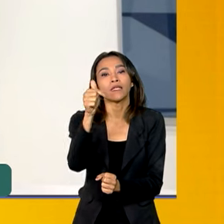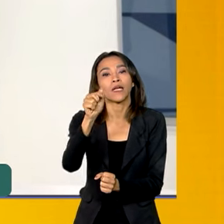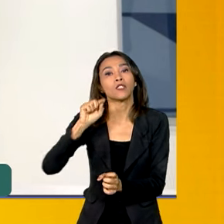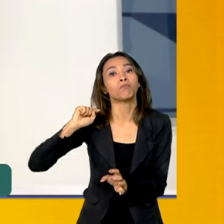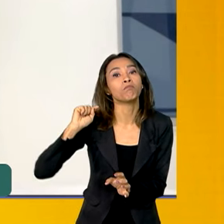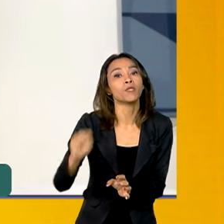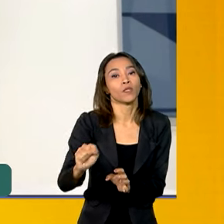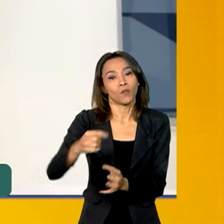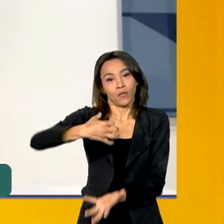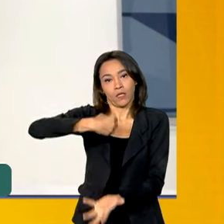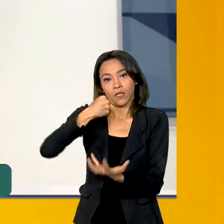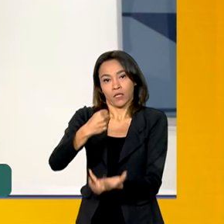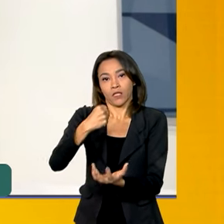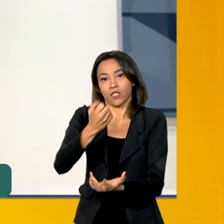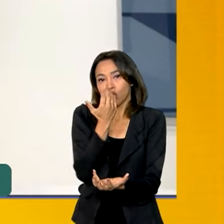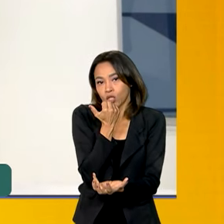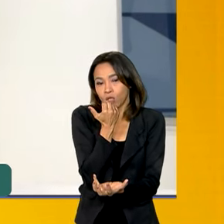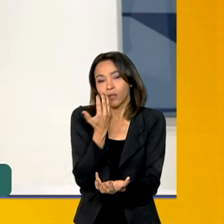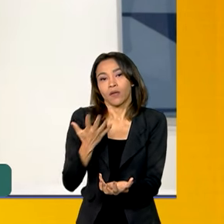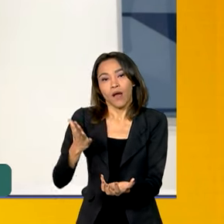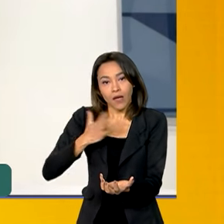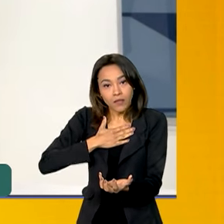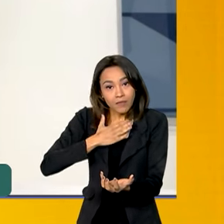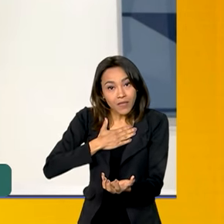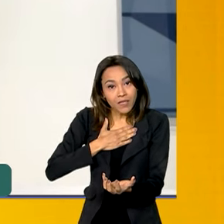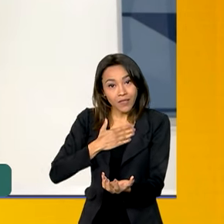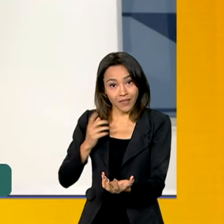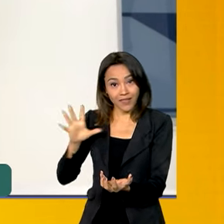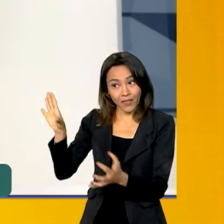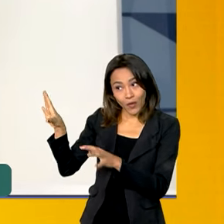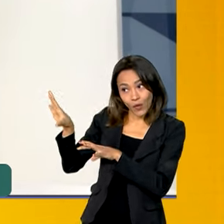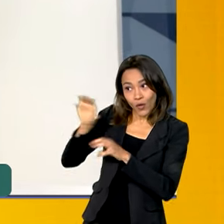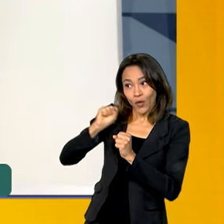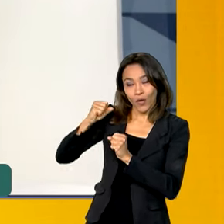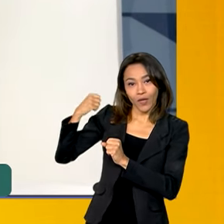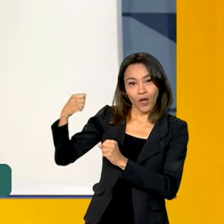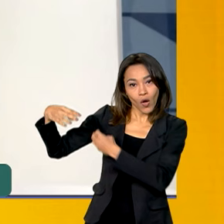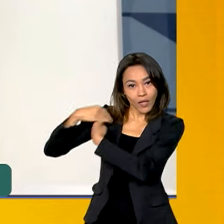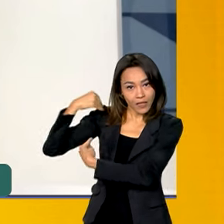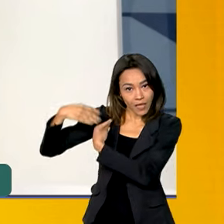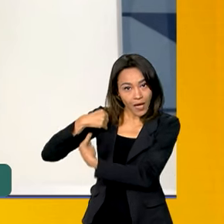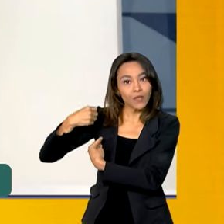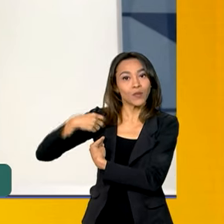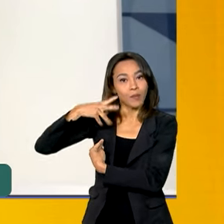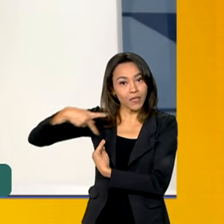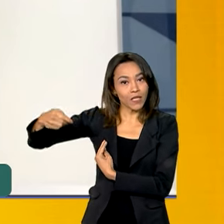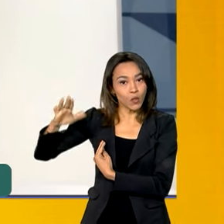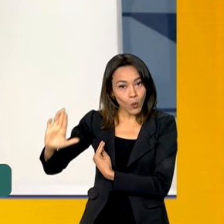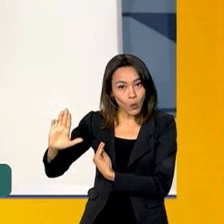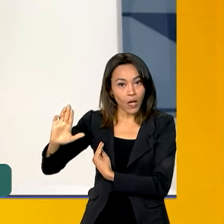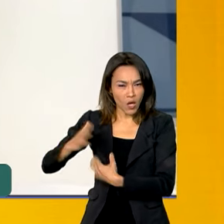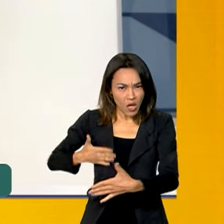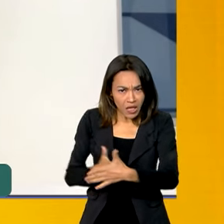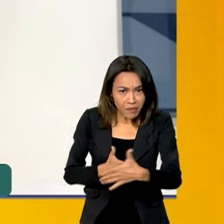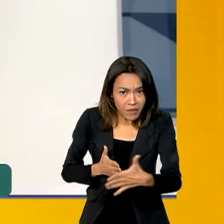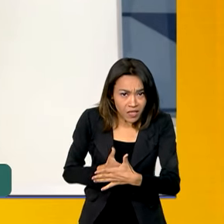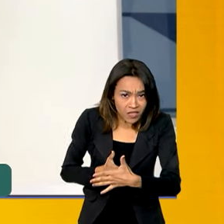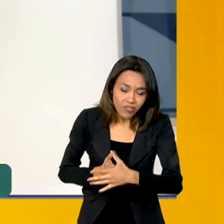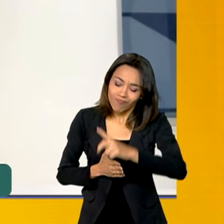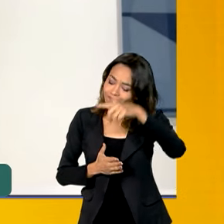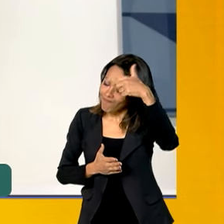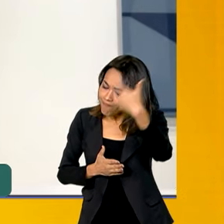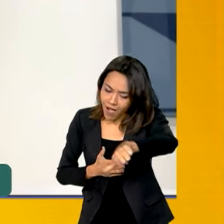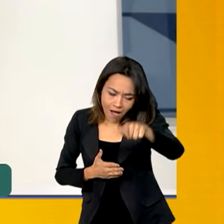alimentos. Mas eu quero também fazer das minhas as palavras que o presidente Ilô tem dito e tem nos orientado. O limite da nossa ação é o limite da